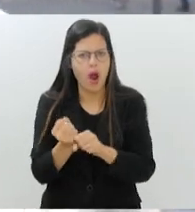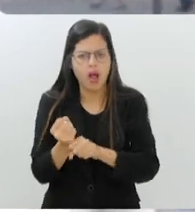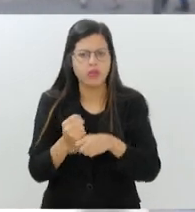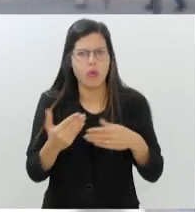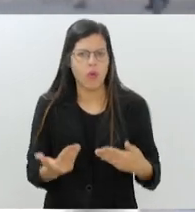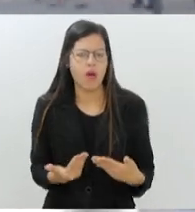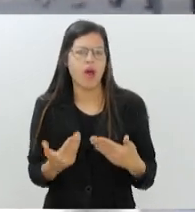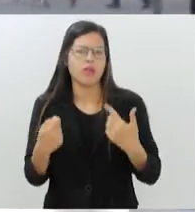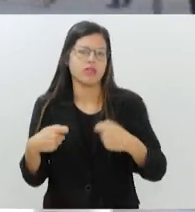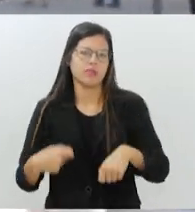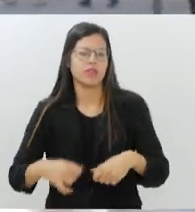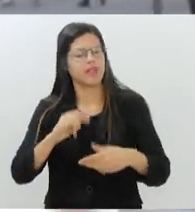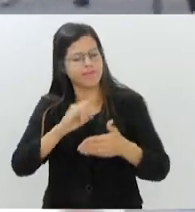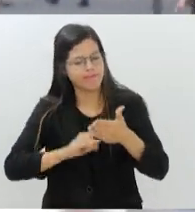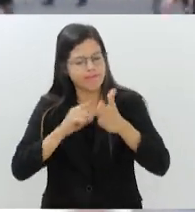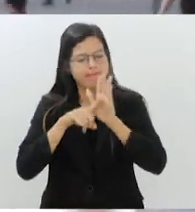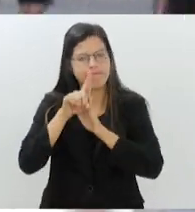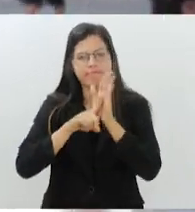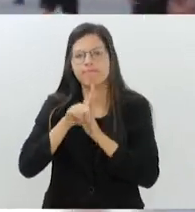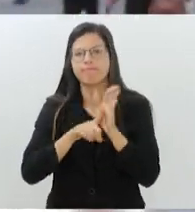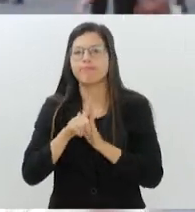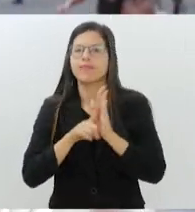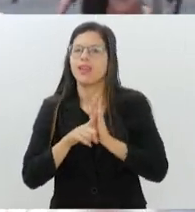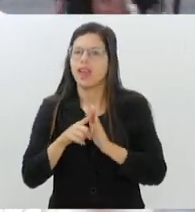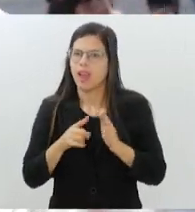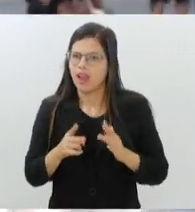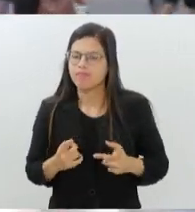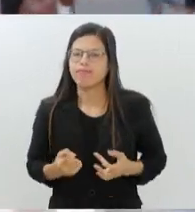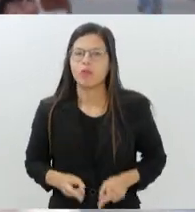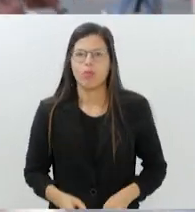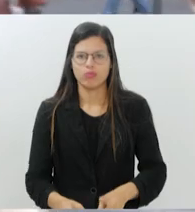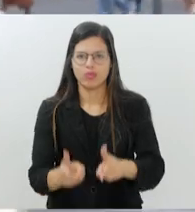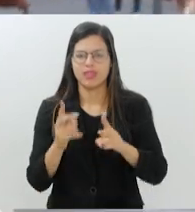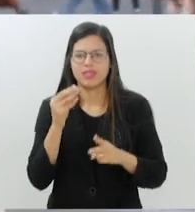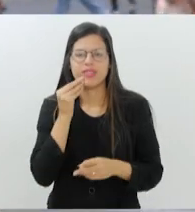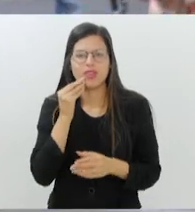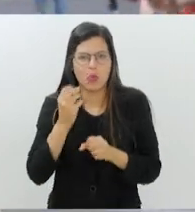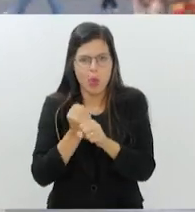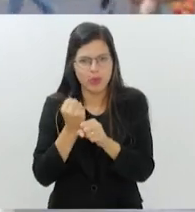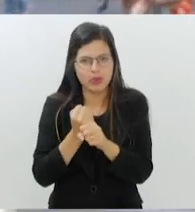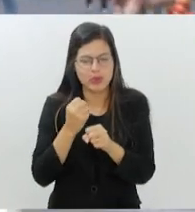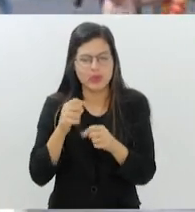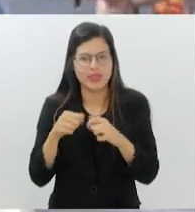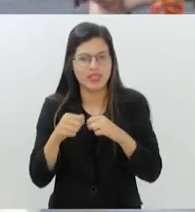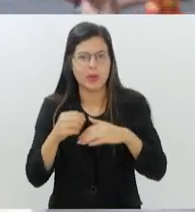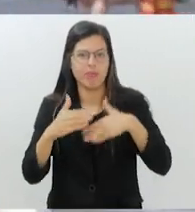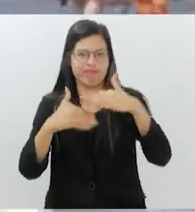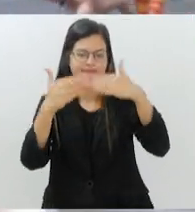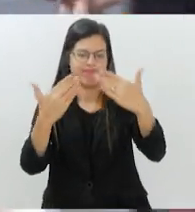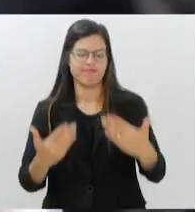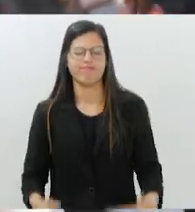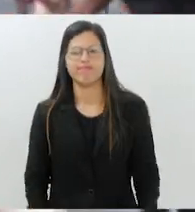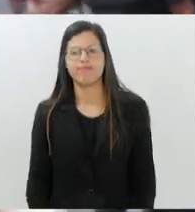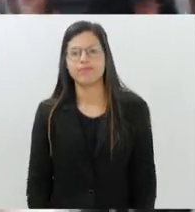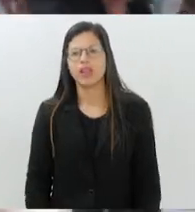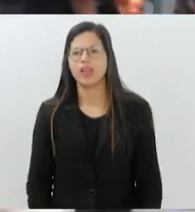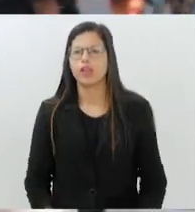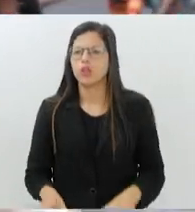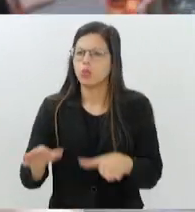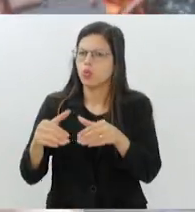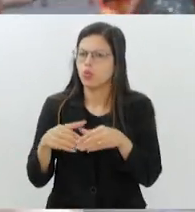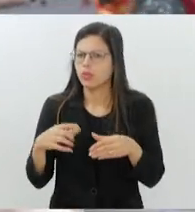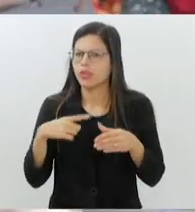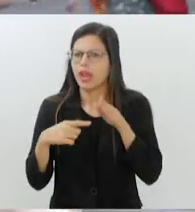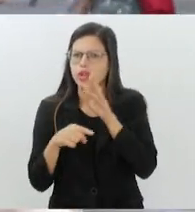briga para poder, a cada dia, construir um futuro melhor para a instituição. E a Irmandade, ela recebe algum tipo de ajuda? Como é são